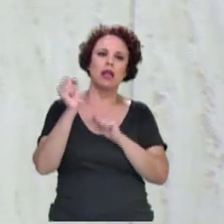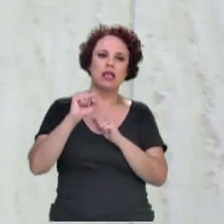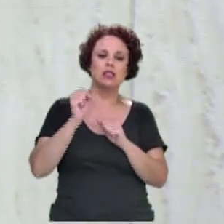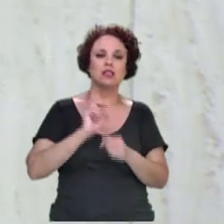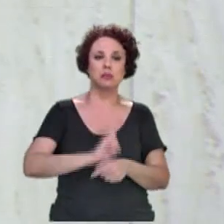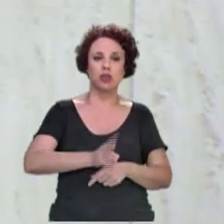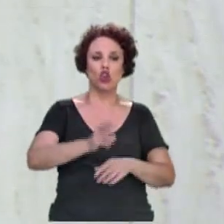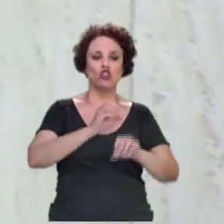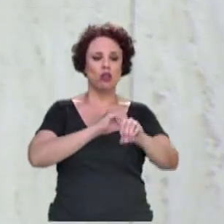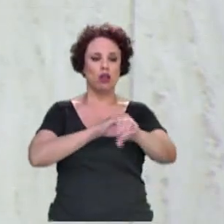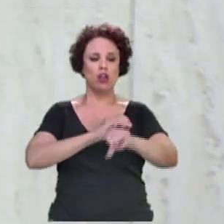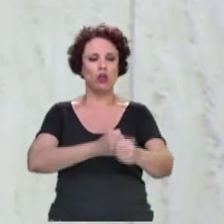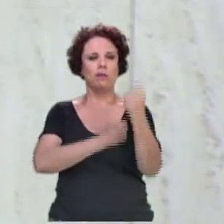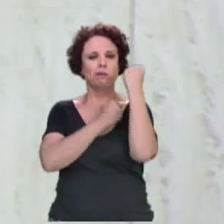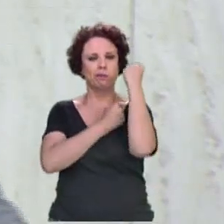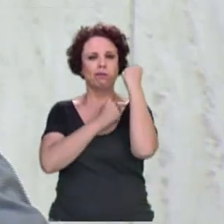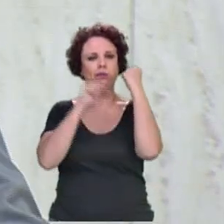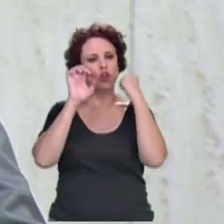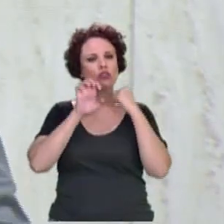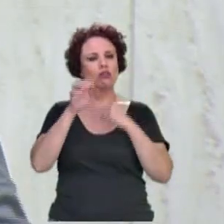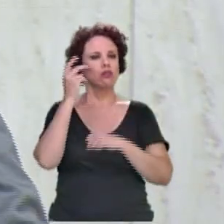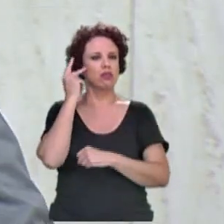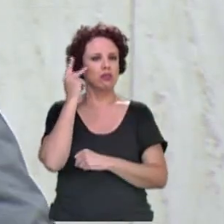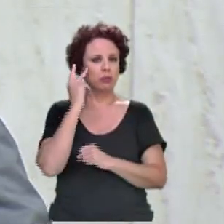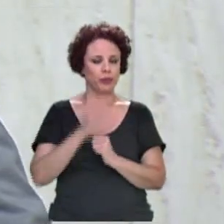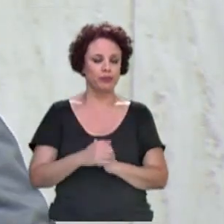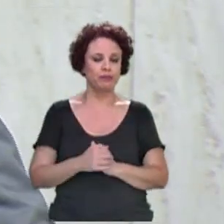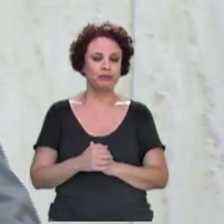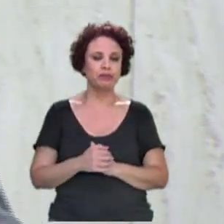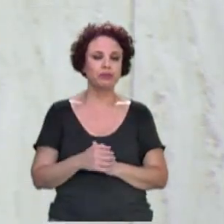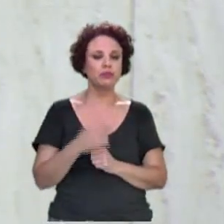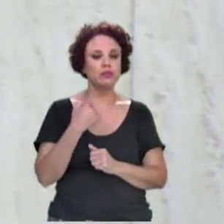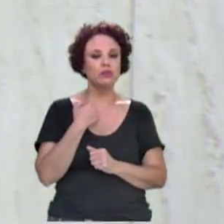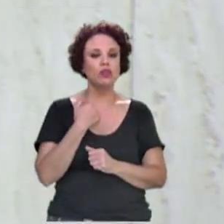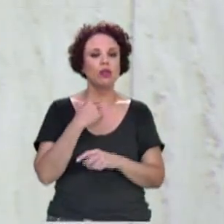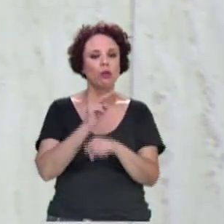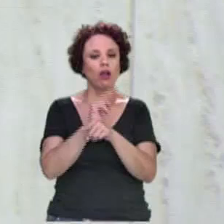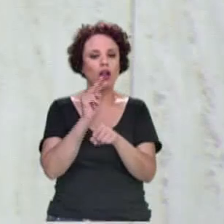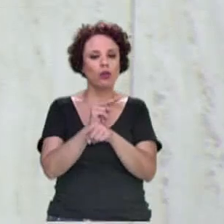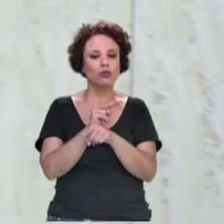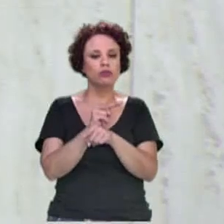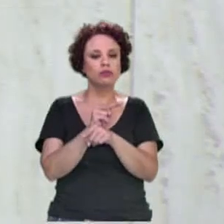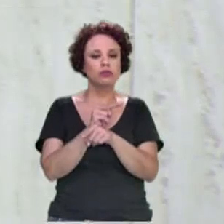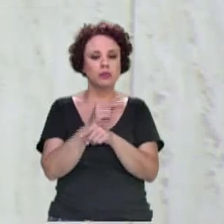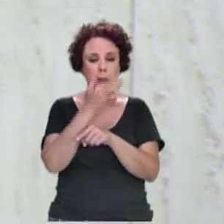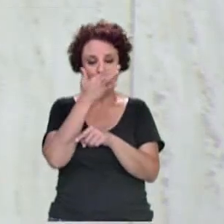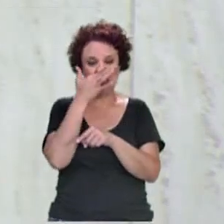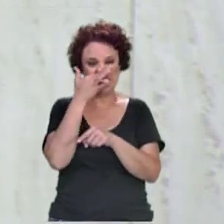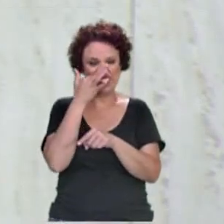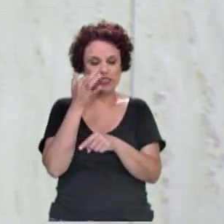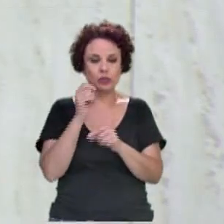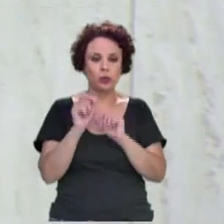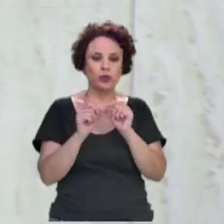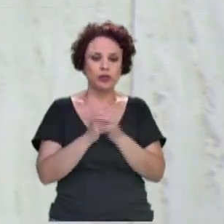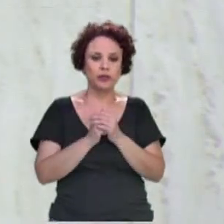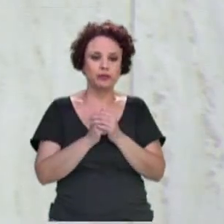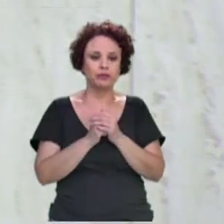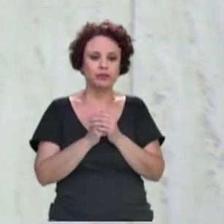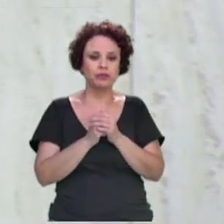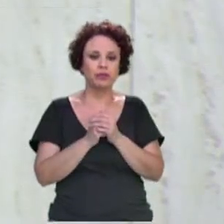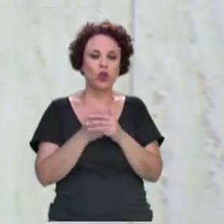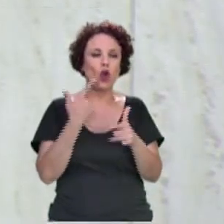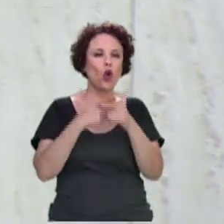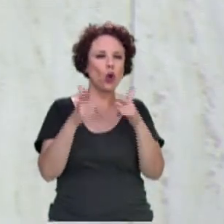educação forte no Estado de São Paulo. Eu aqui acompanho atentamente e quero dizer o seguinte, quanto à desgraça que